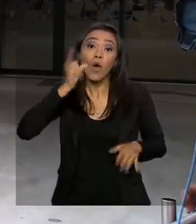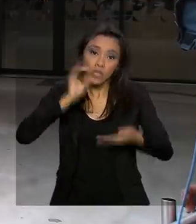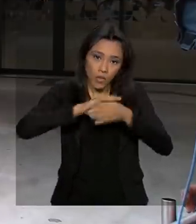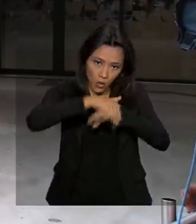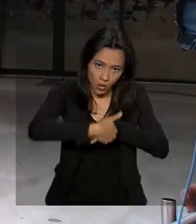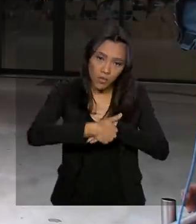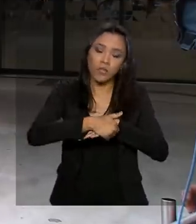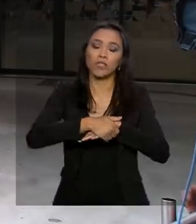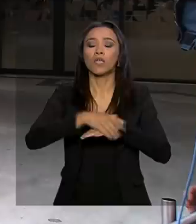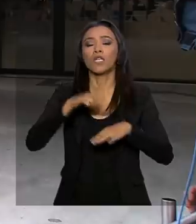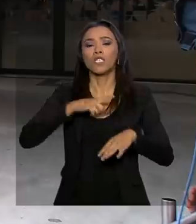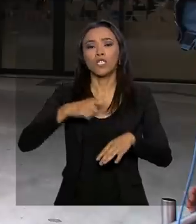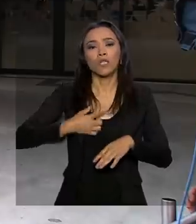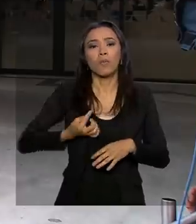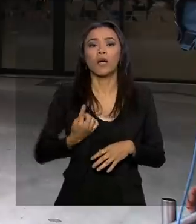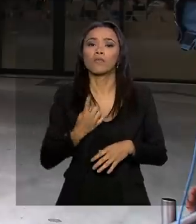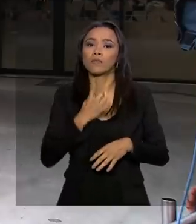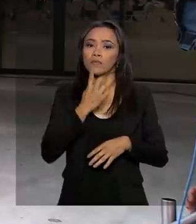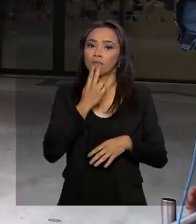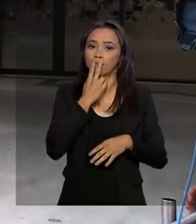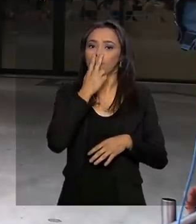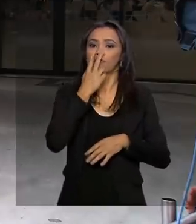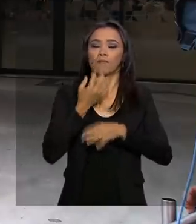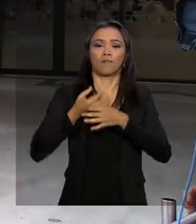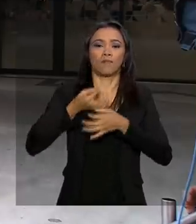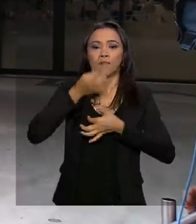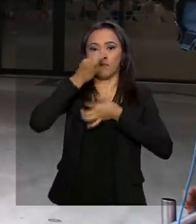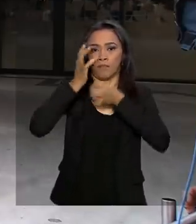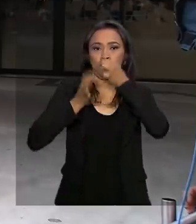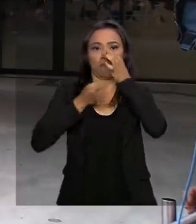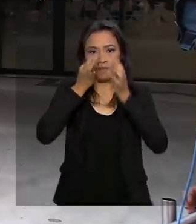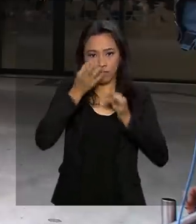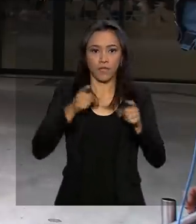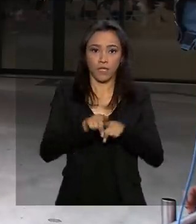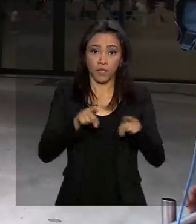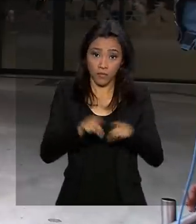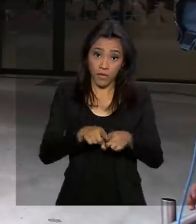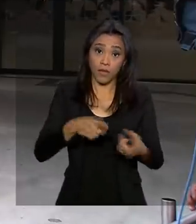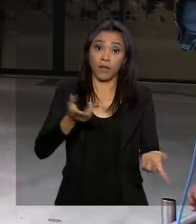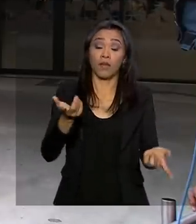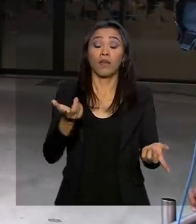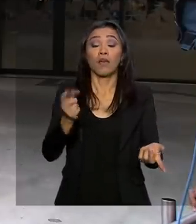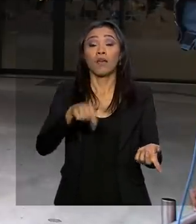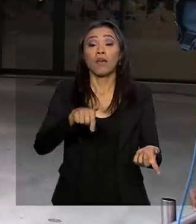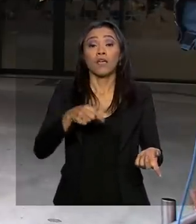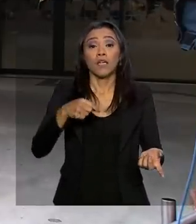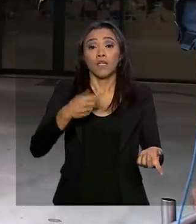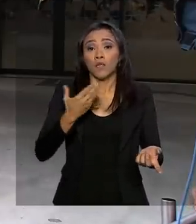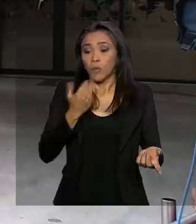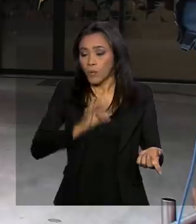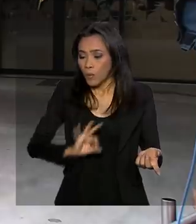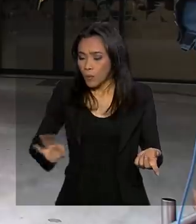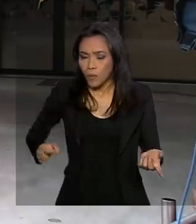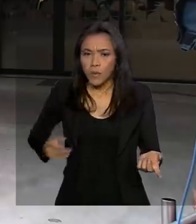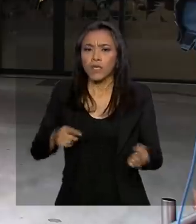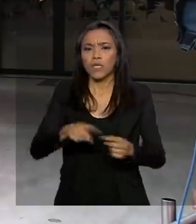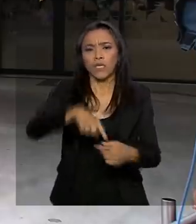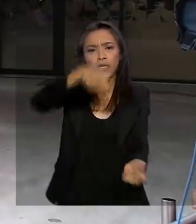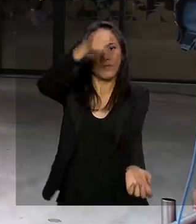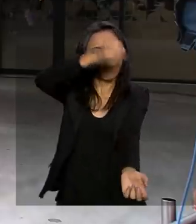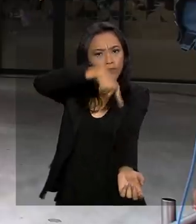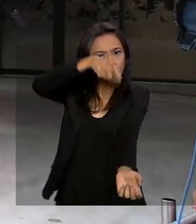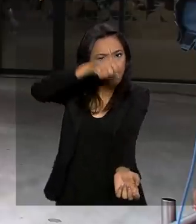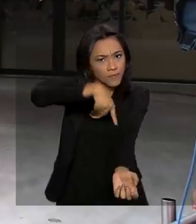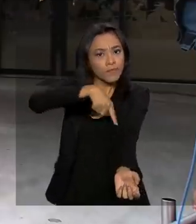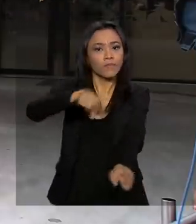com uma sonda nasogástrica em jejum oral e com alimentação por meio de soro. Porém, o